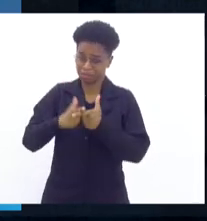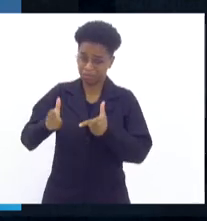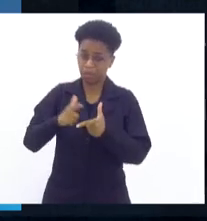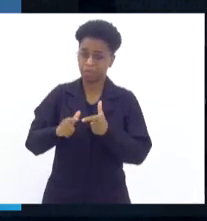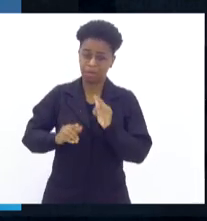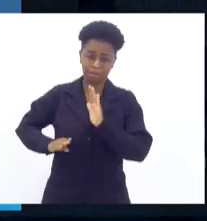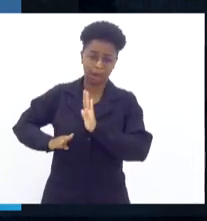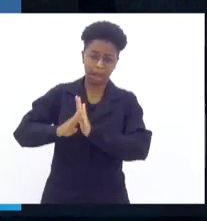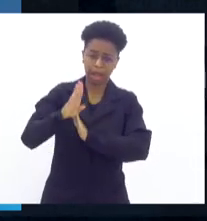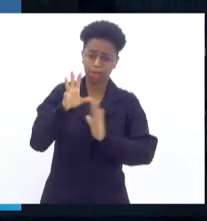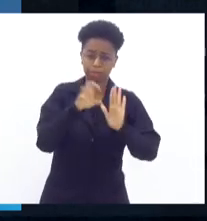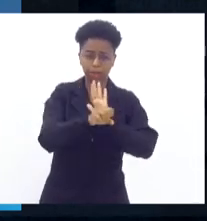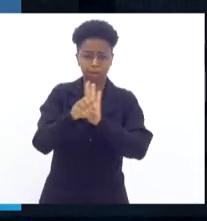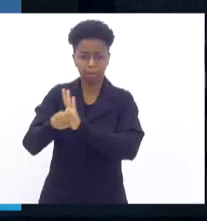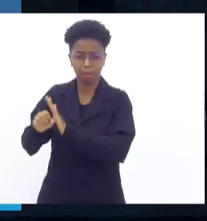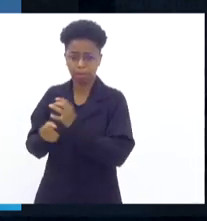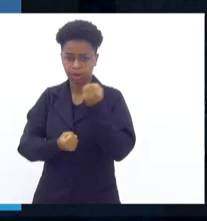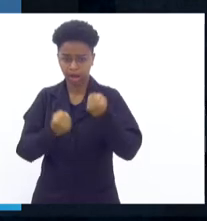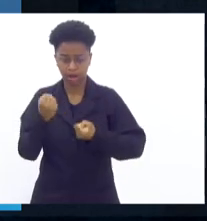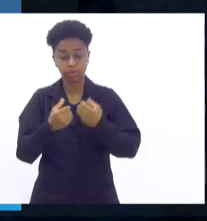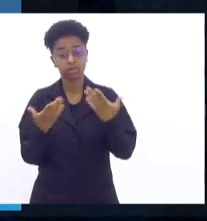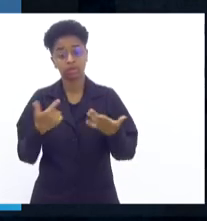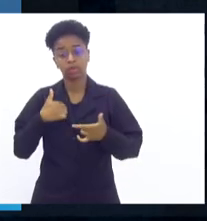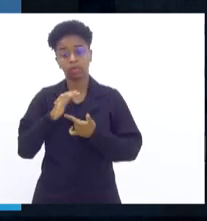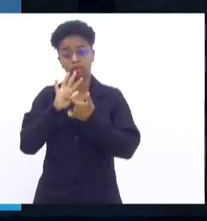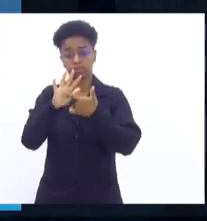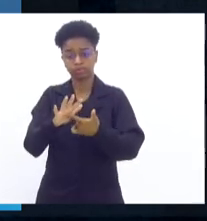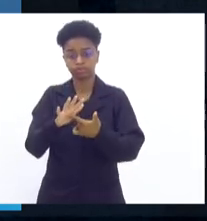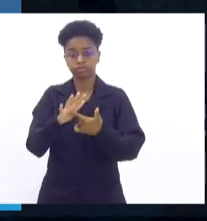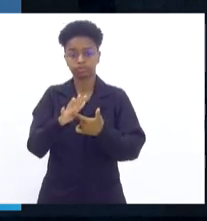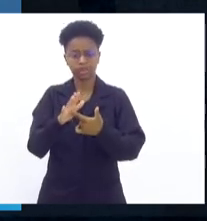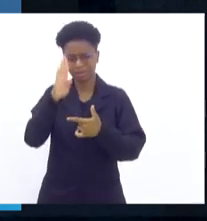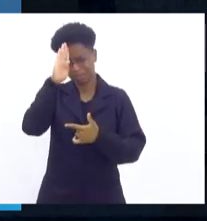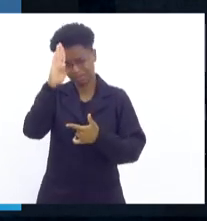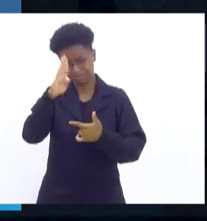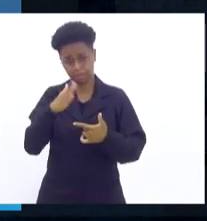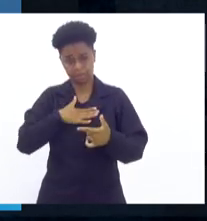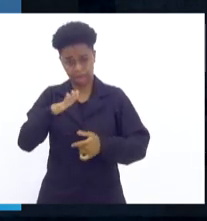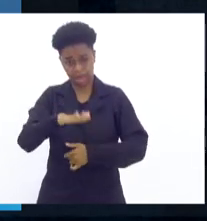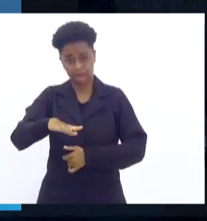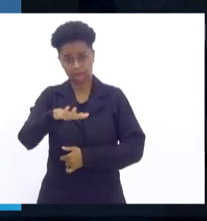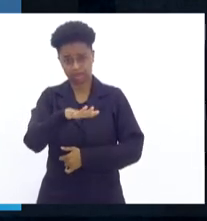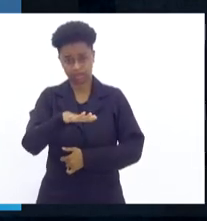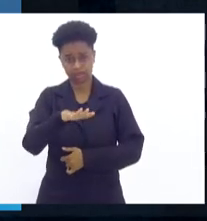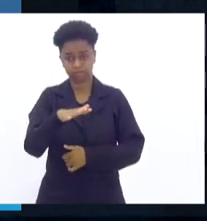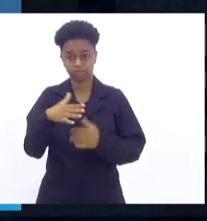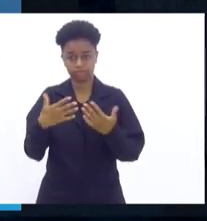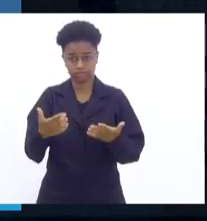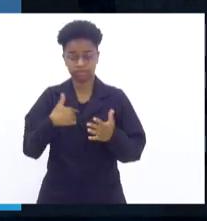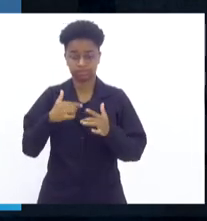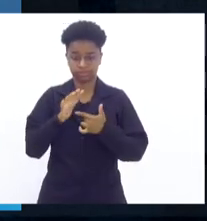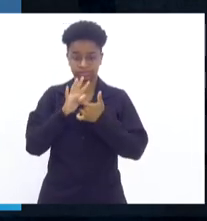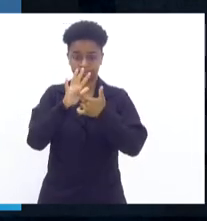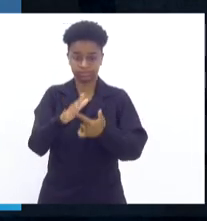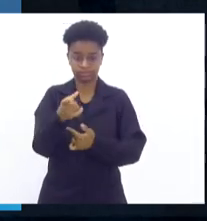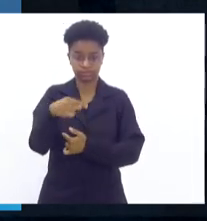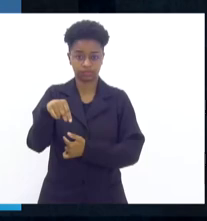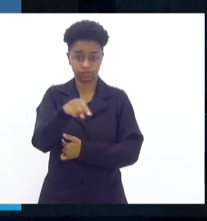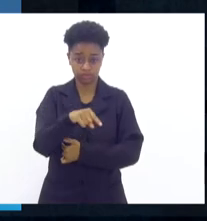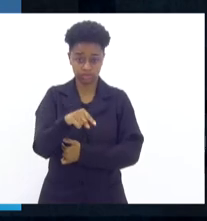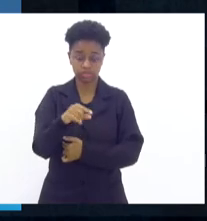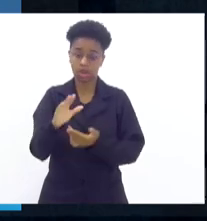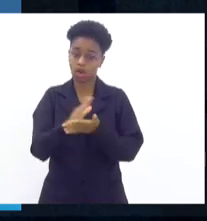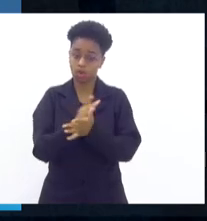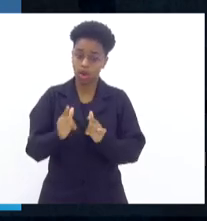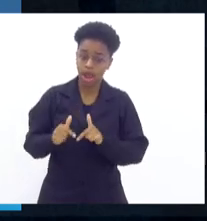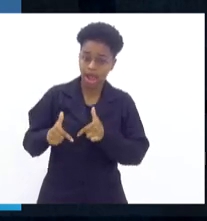roubo de veículos. Então, vou demonstrar aqui, roubo de veículos principalmente na minha área. Então, a gente vai demonstrar aqui algumas das nossas